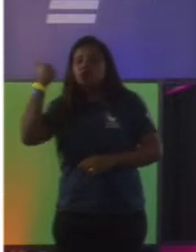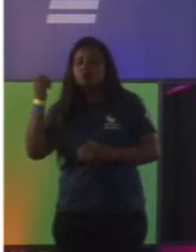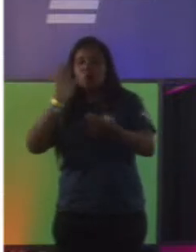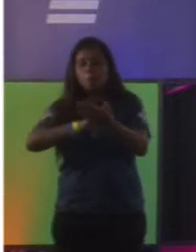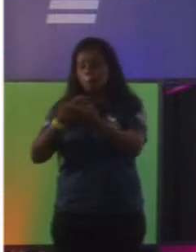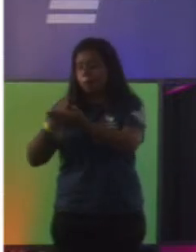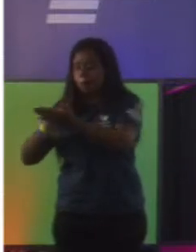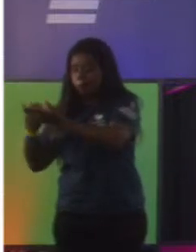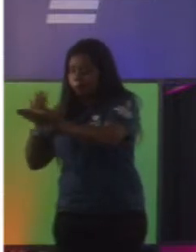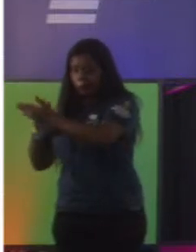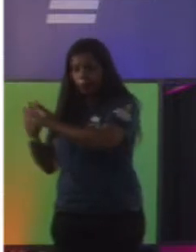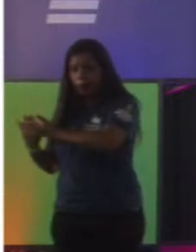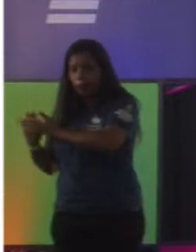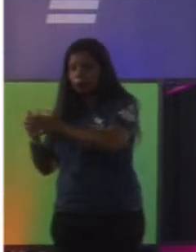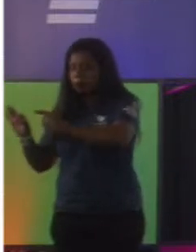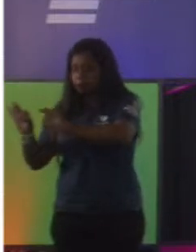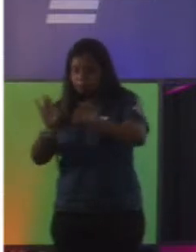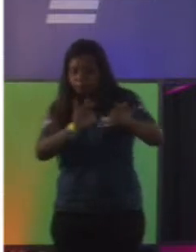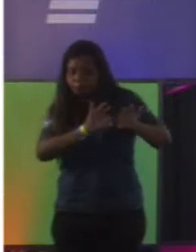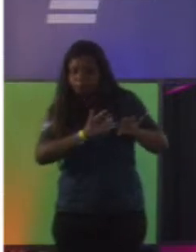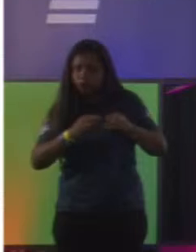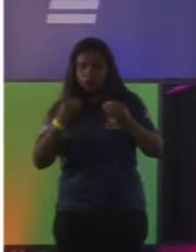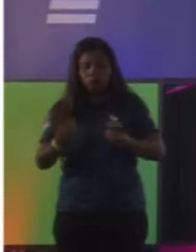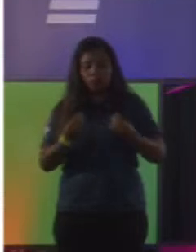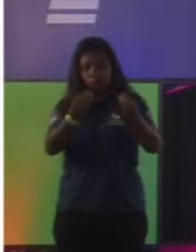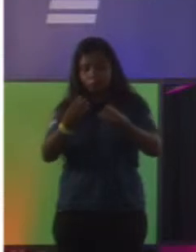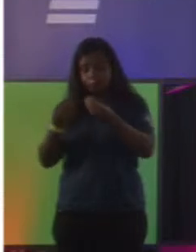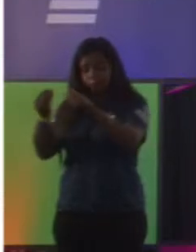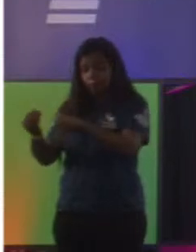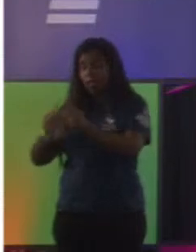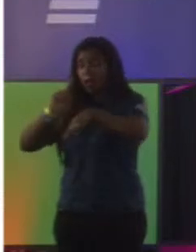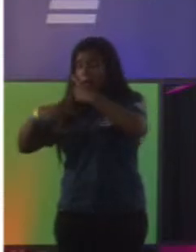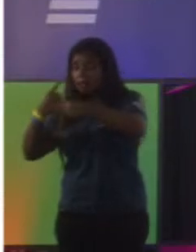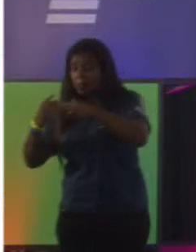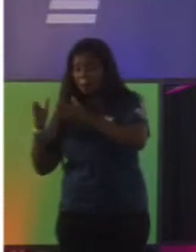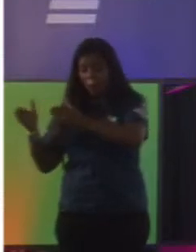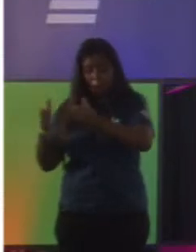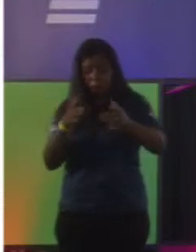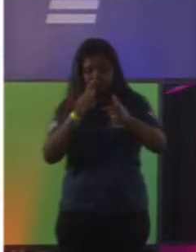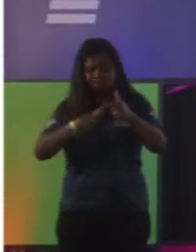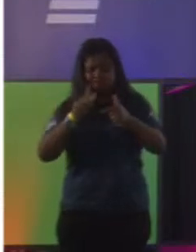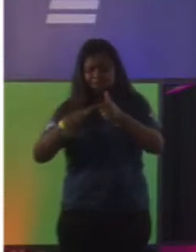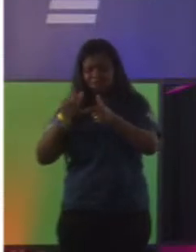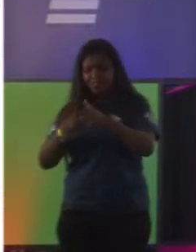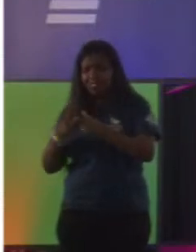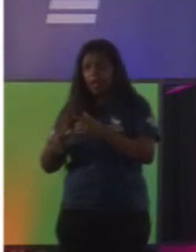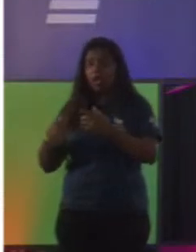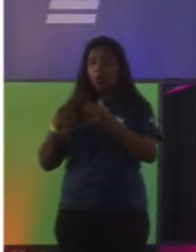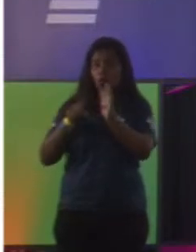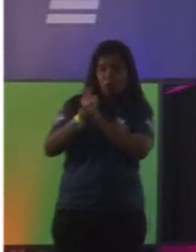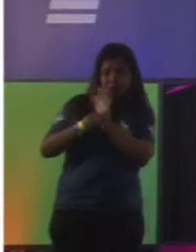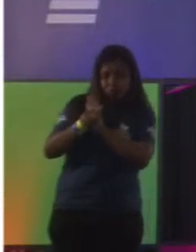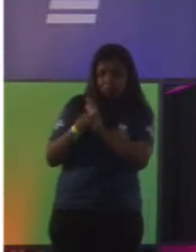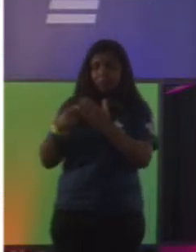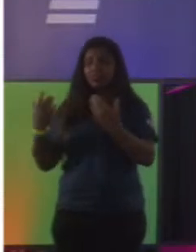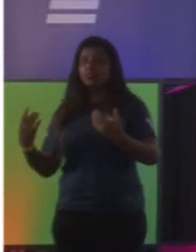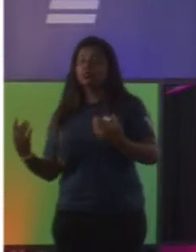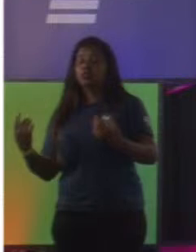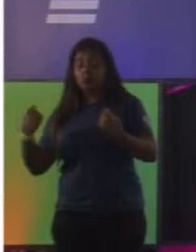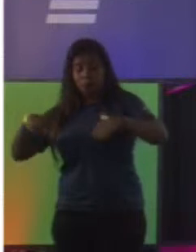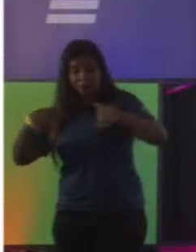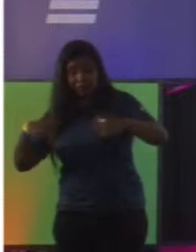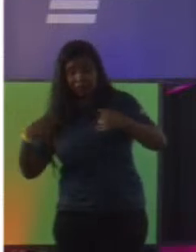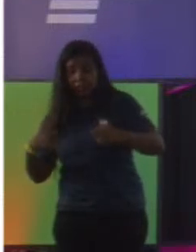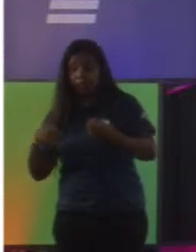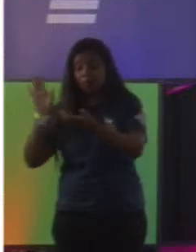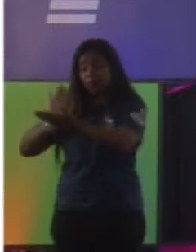e entregava. Depois, eles foram descobrindo vários problemas no meio do caminho. Coisas que o pesquisador precisava, coisas que a pessoa que estava